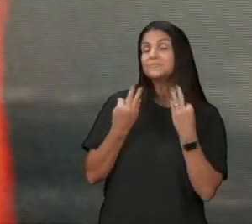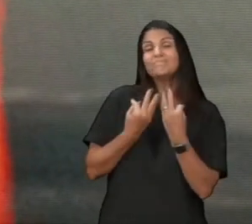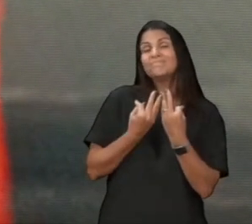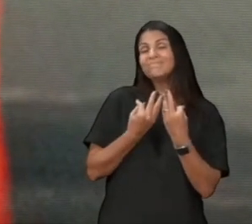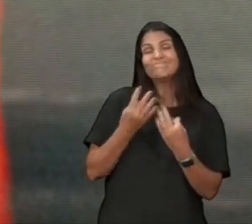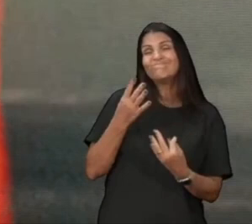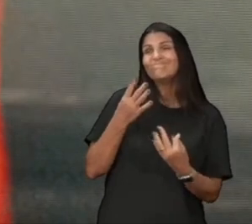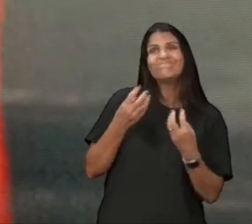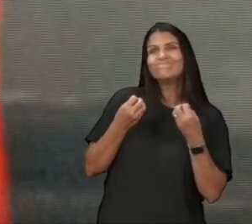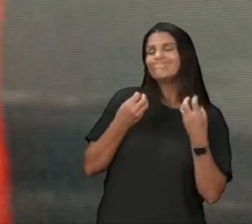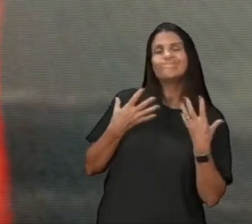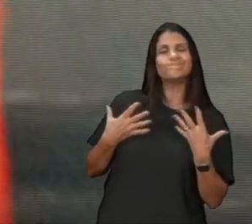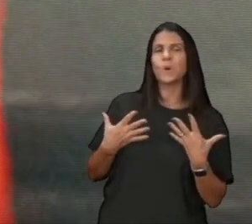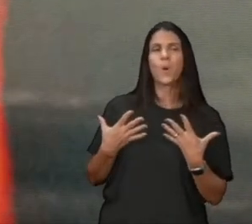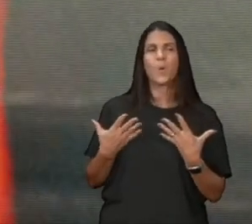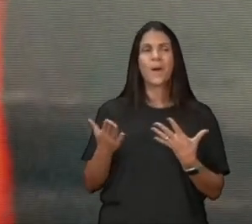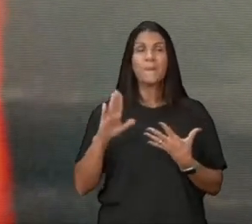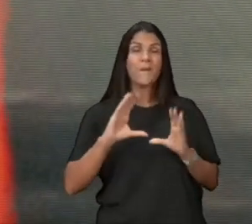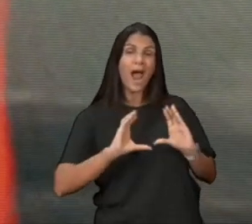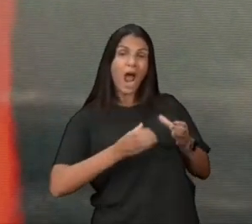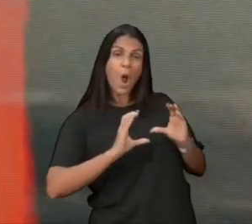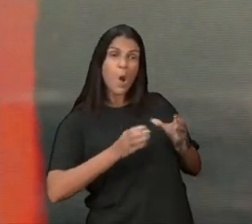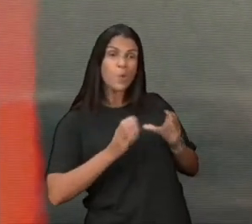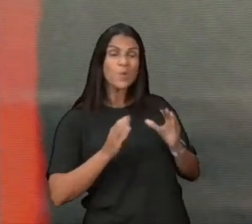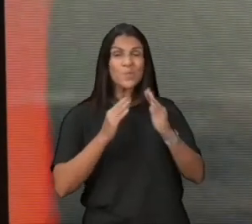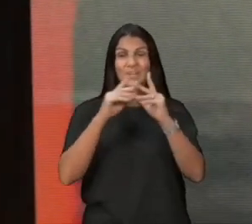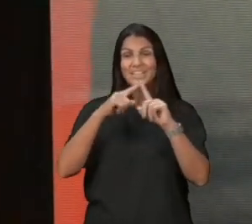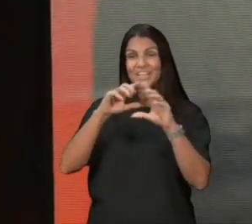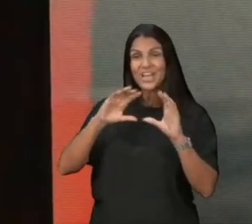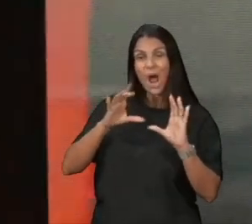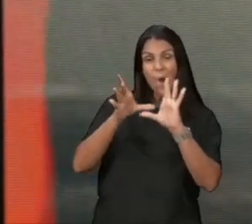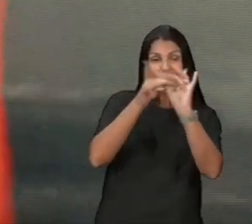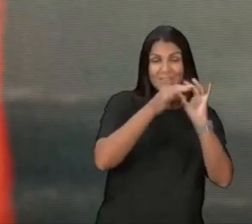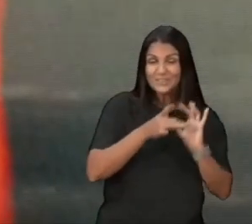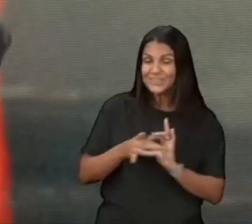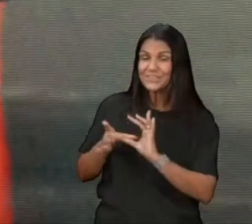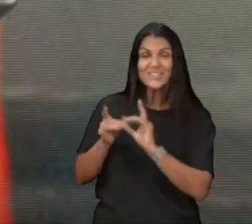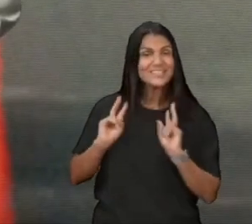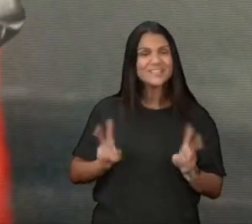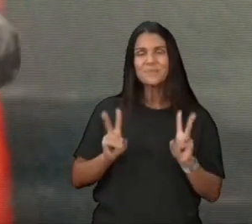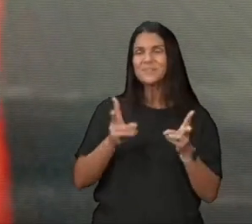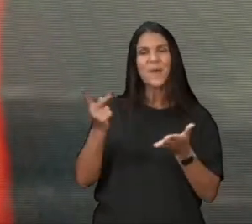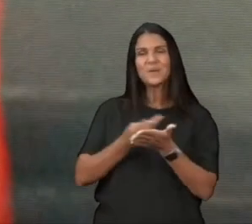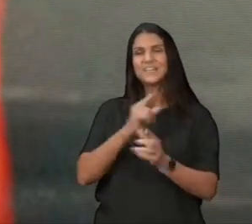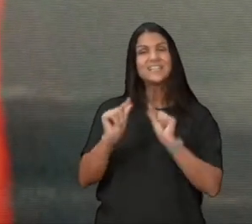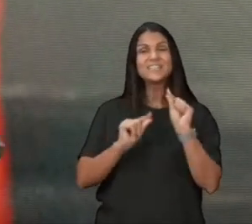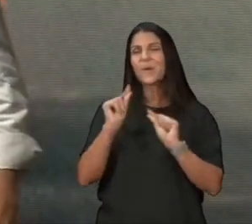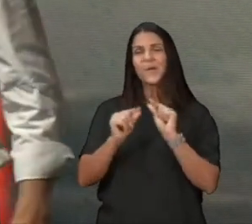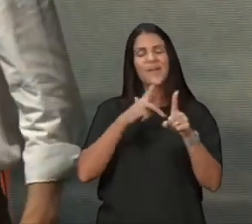então as coisas boas vão acontecendo, e você vibra tanto, que você tem algum motivo para comemorar, até chegar o dia da tua comemoração pessoal também,